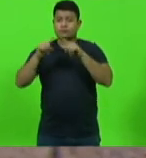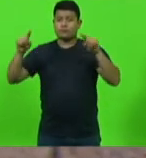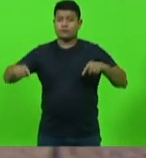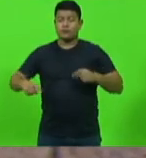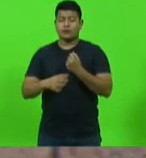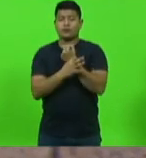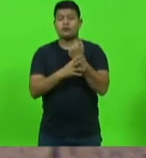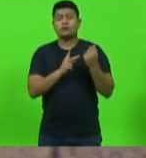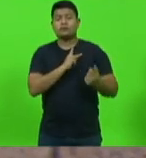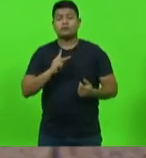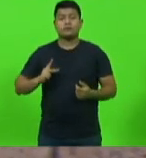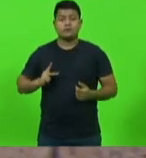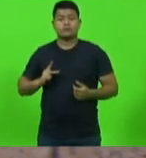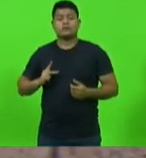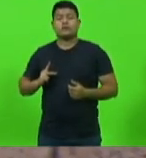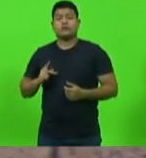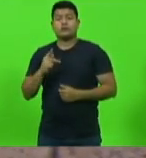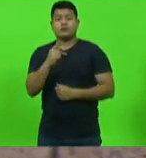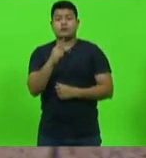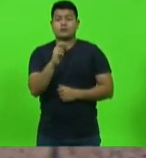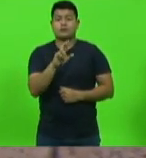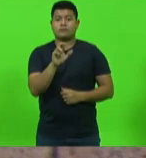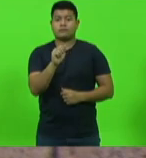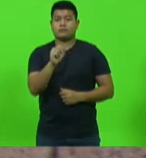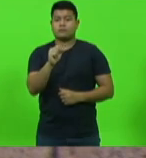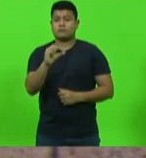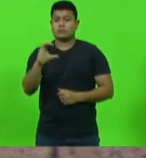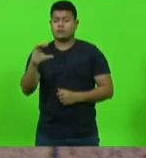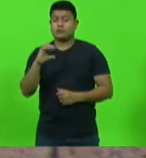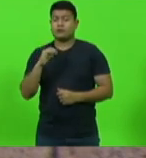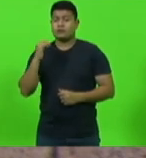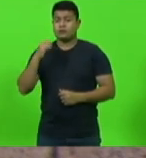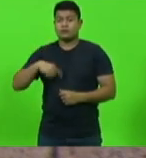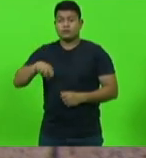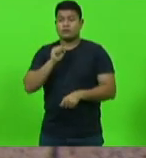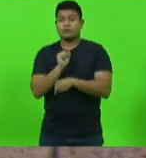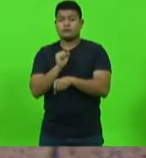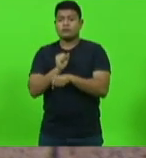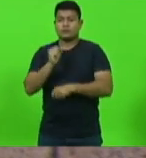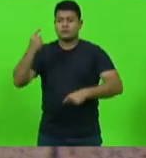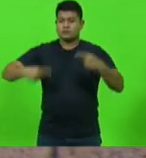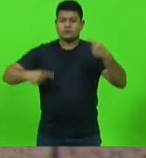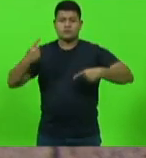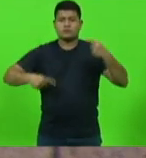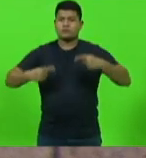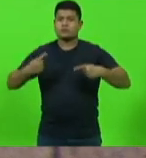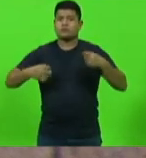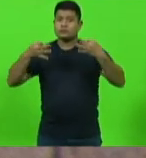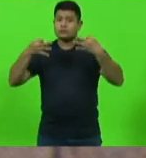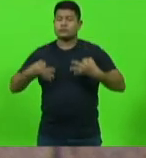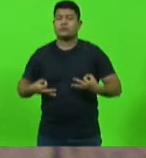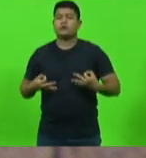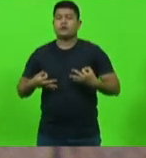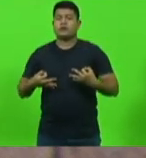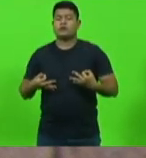Pública, da Prasci. Esperamos que tenhamos um debate justo e resolutivo.